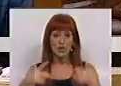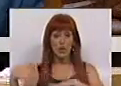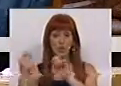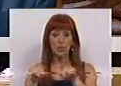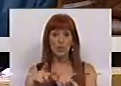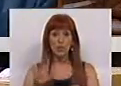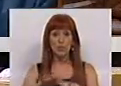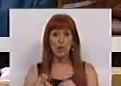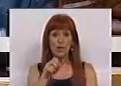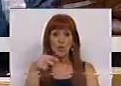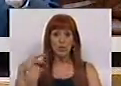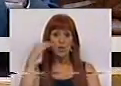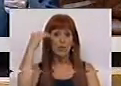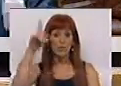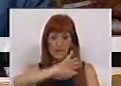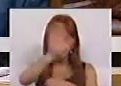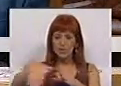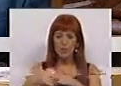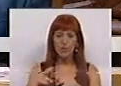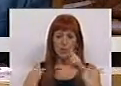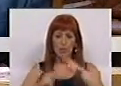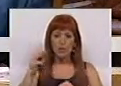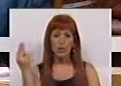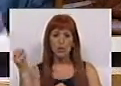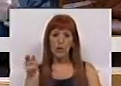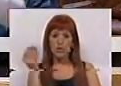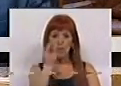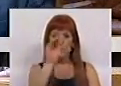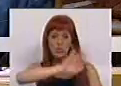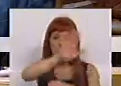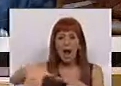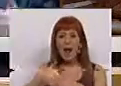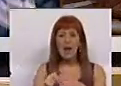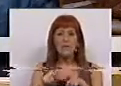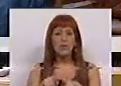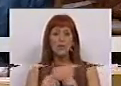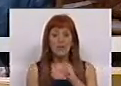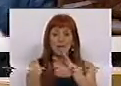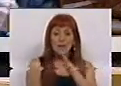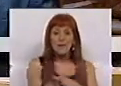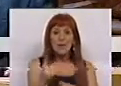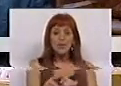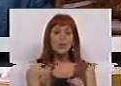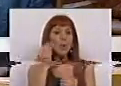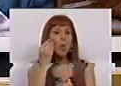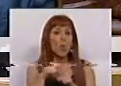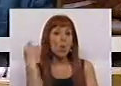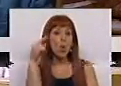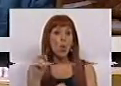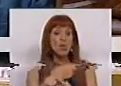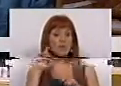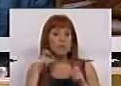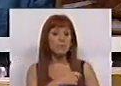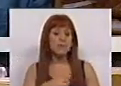debate sobre o futuro do euro, na participação na construção da União Bancária, envolvendo a criação de um mecanismo único de